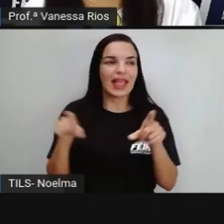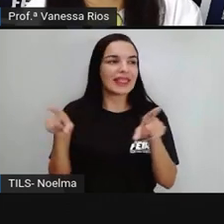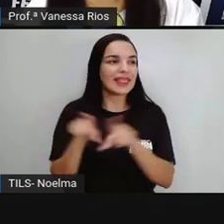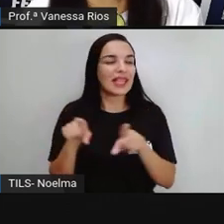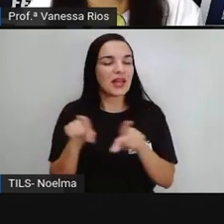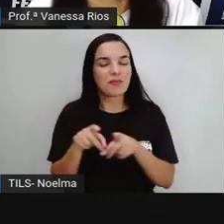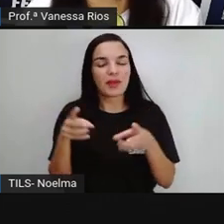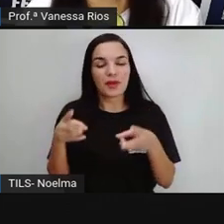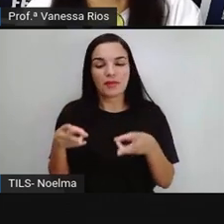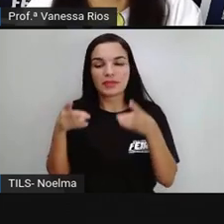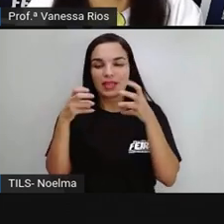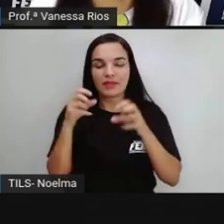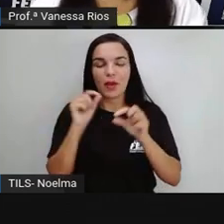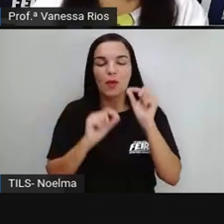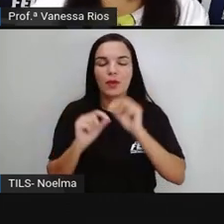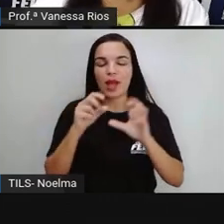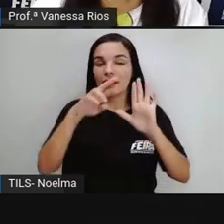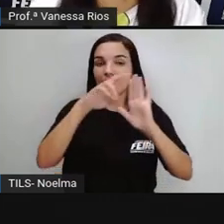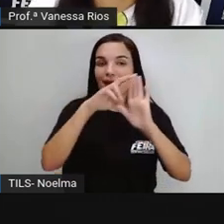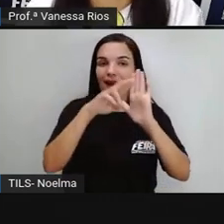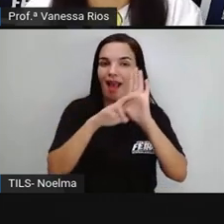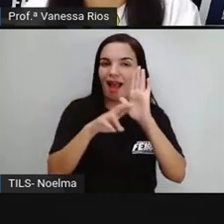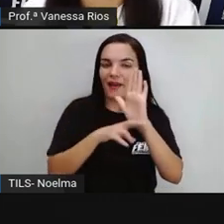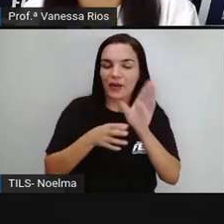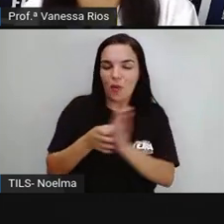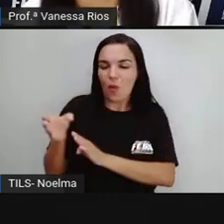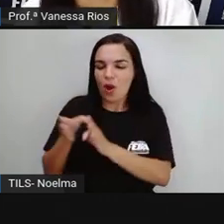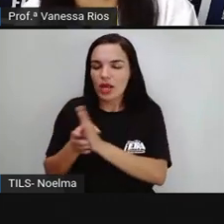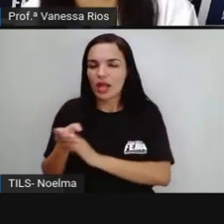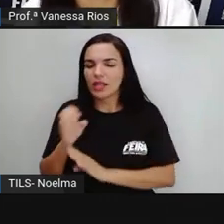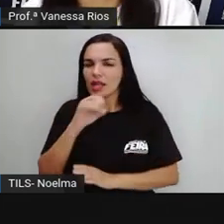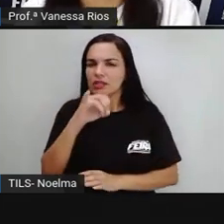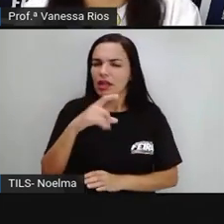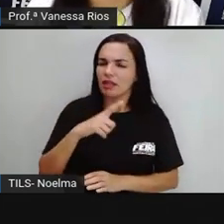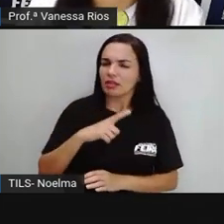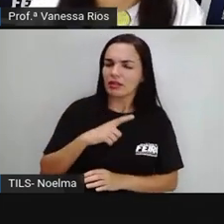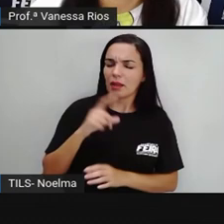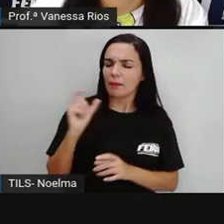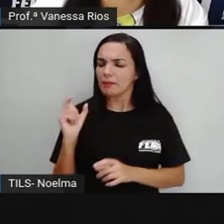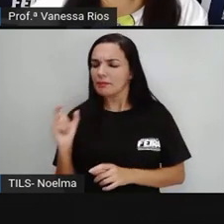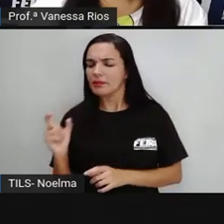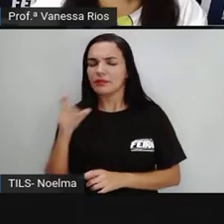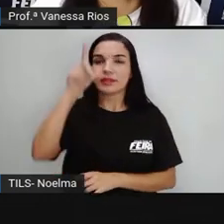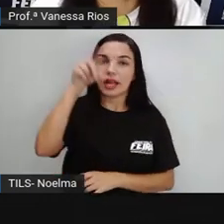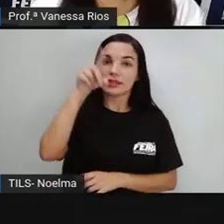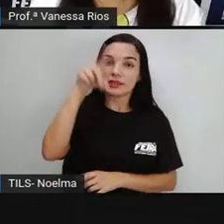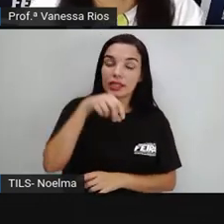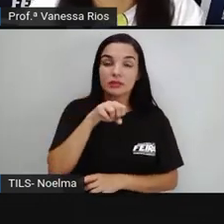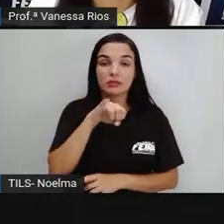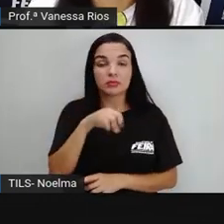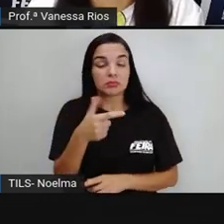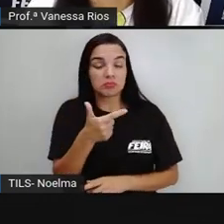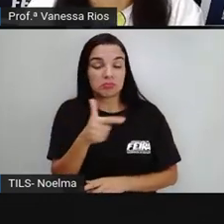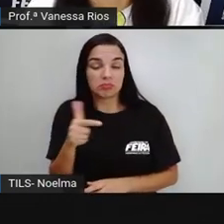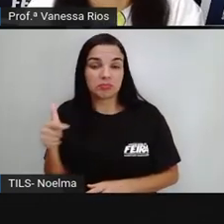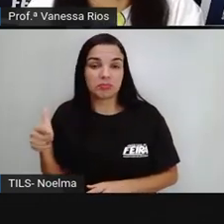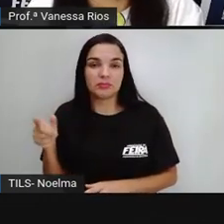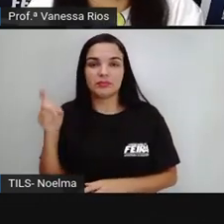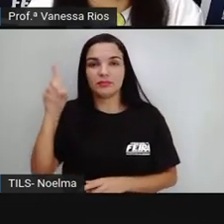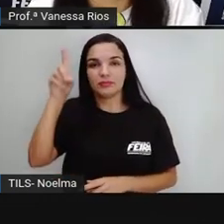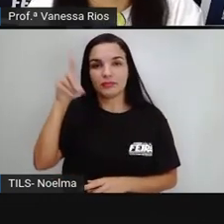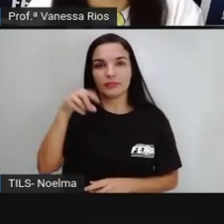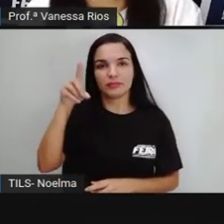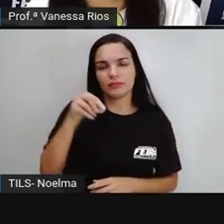as regras que vão nos orientar se essas palavras recebem acento, se não recebem. Porque nem todas as